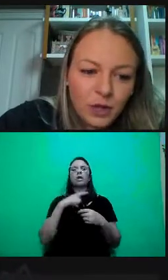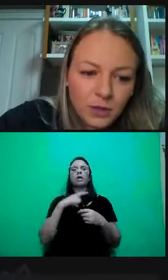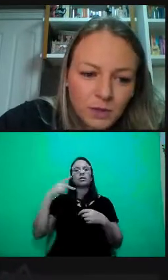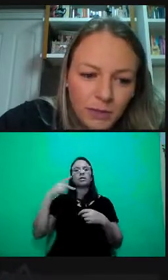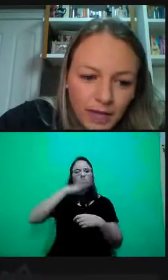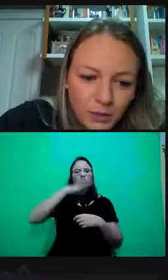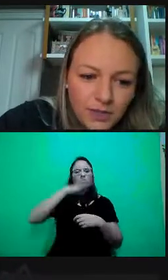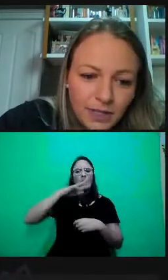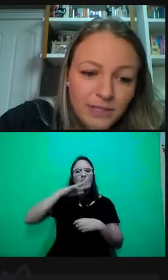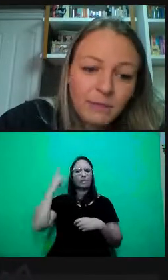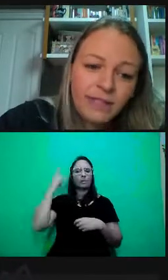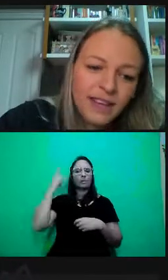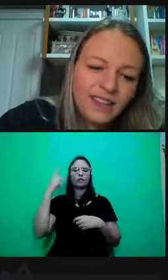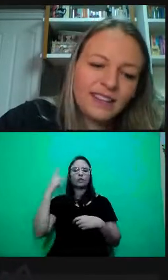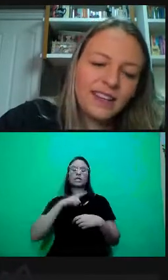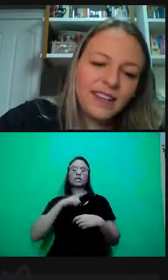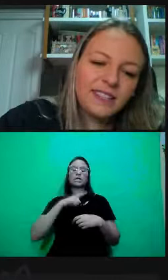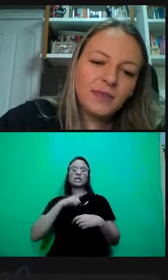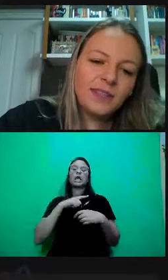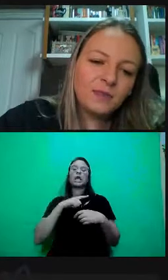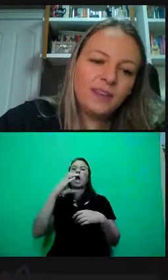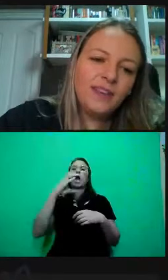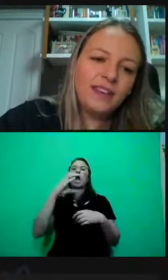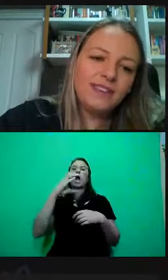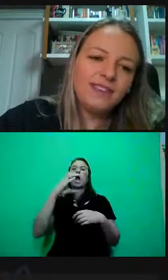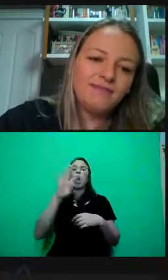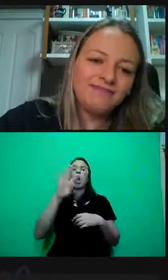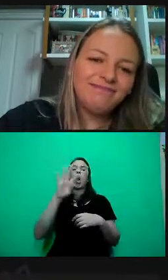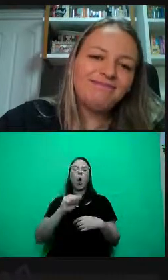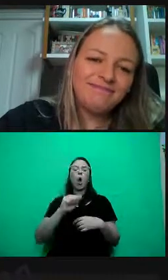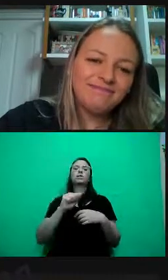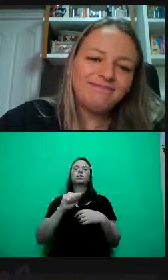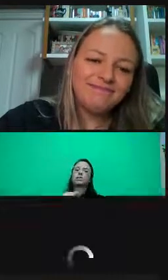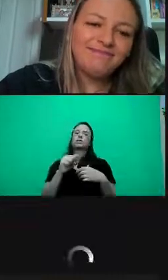obrigatória nos pleitos não se materializa na eleição dessas mulheres.